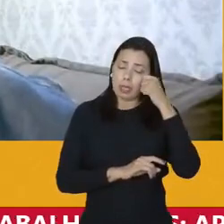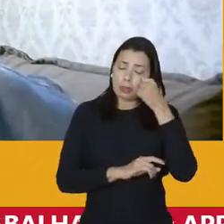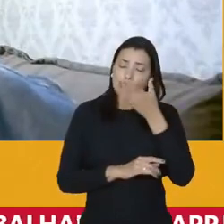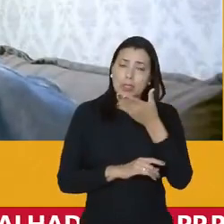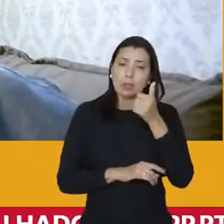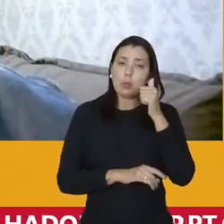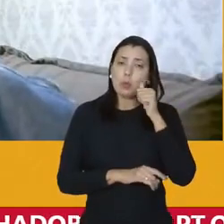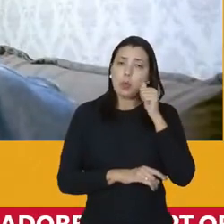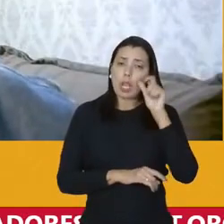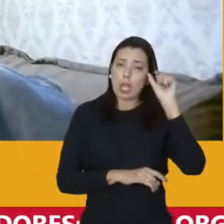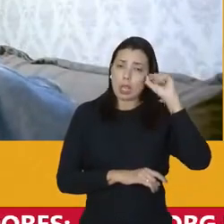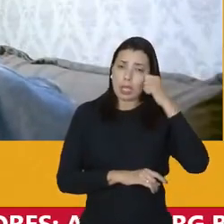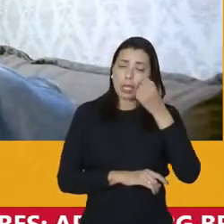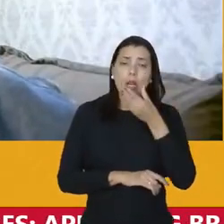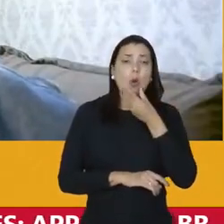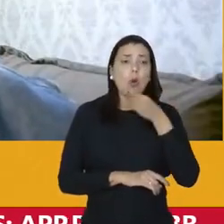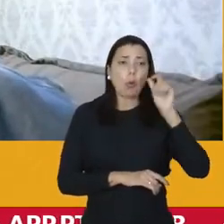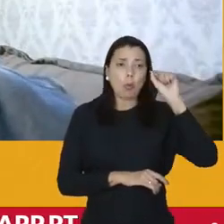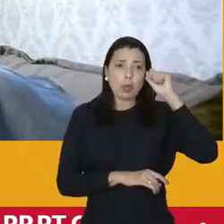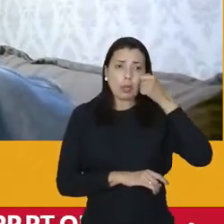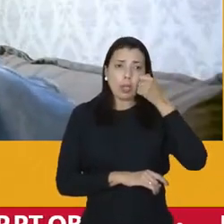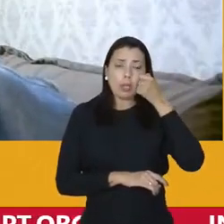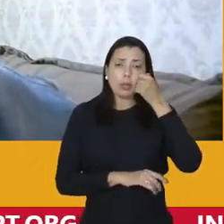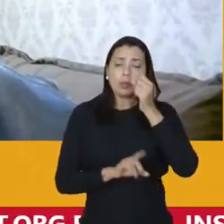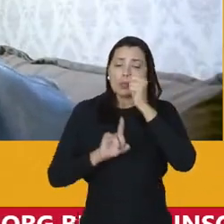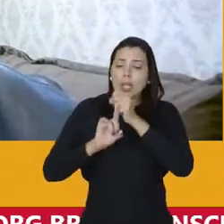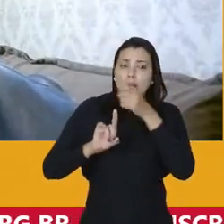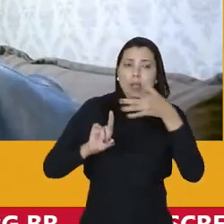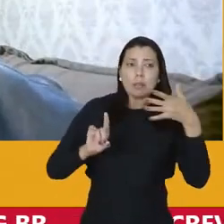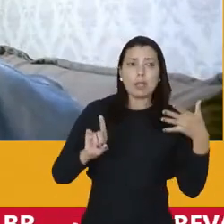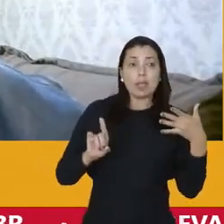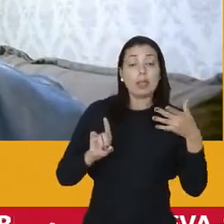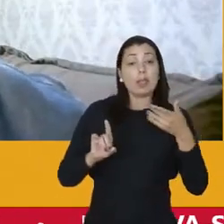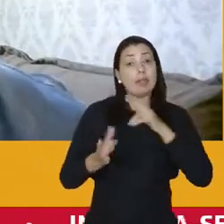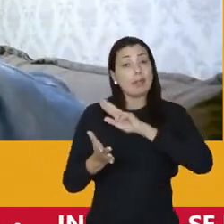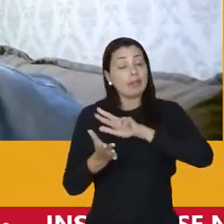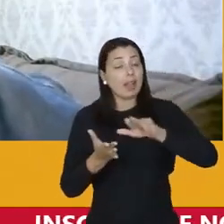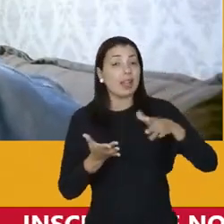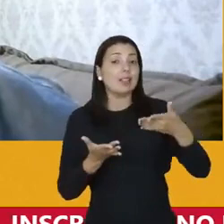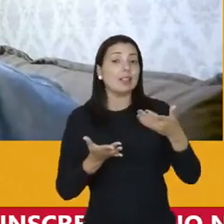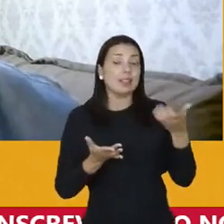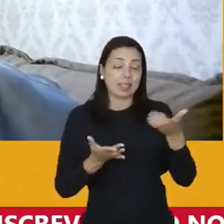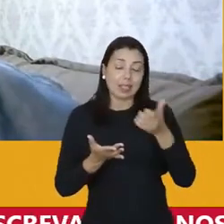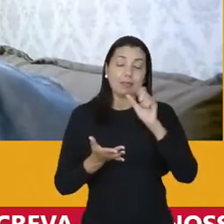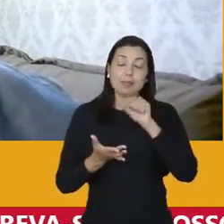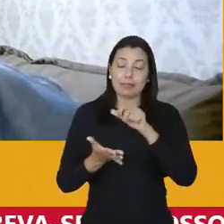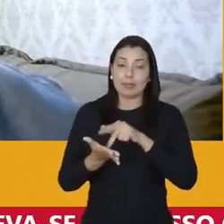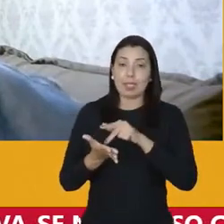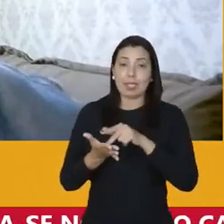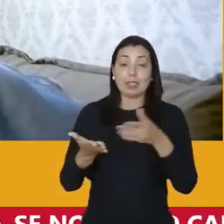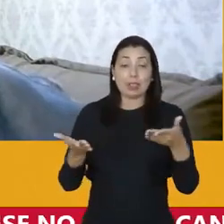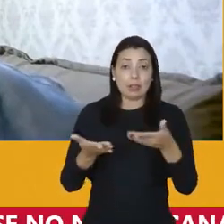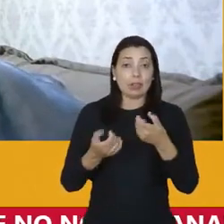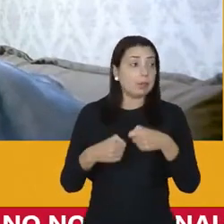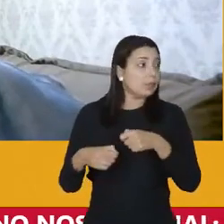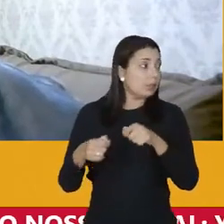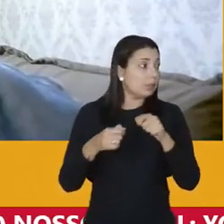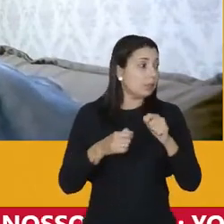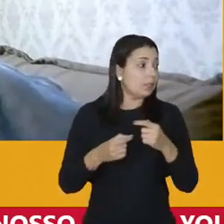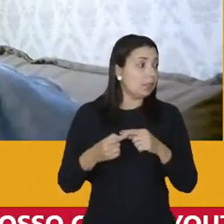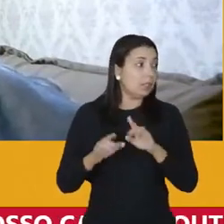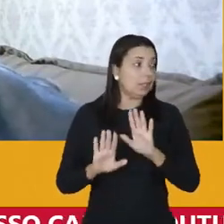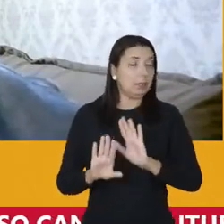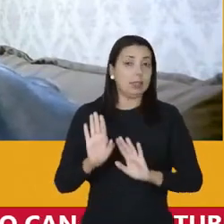mulheres negras homens negros LGBTs enfim nós queremos isso e pra isso nós vamos precisar de contar